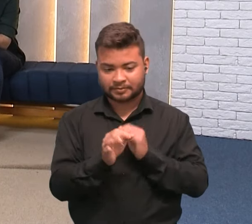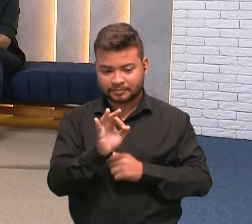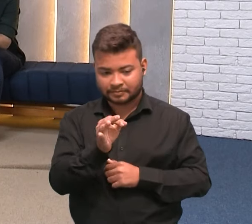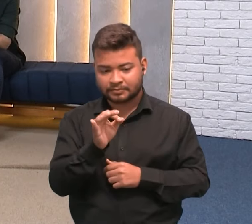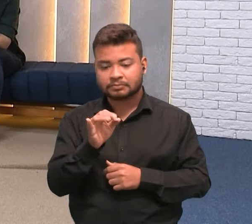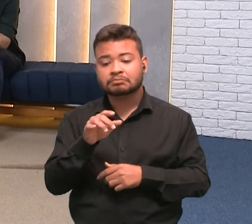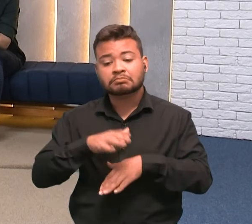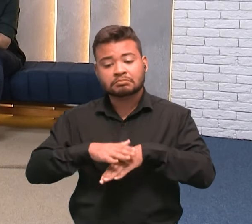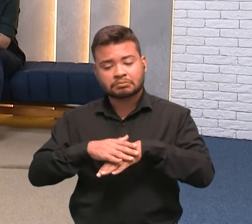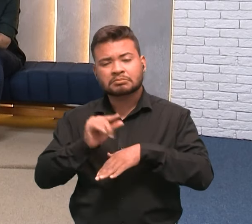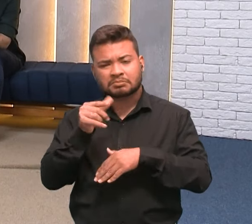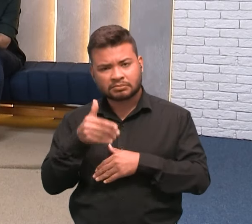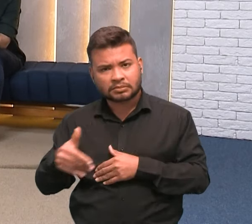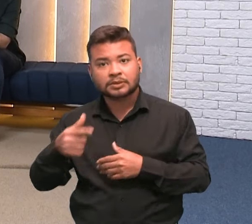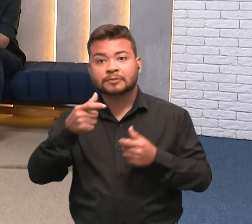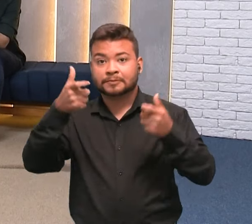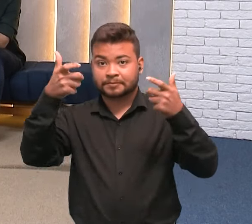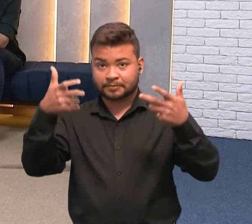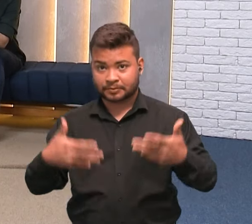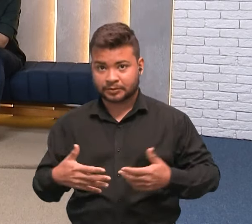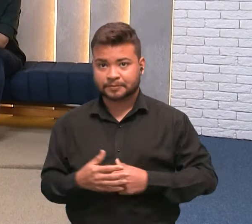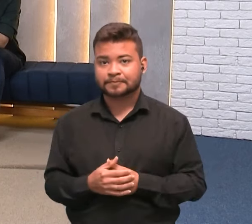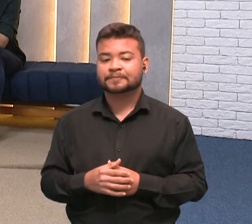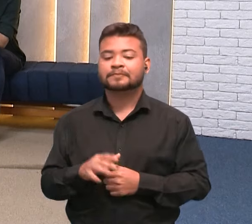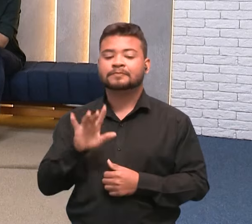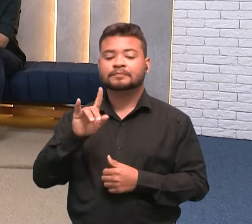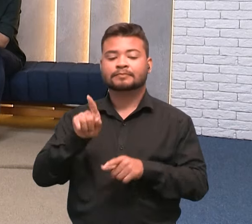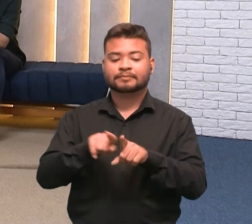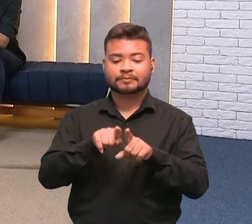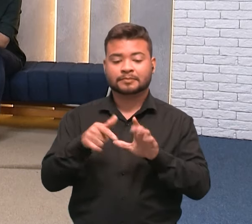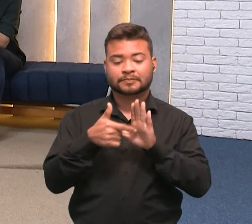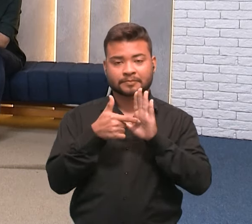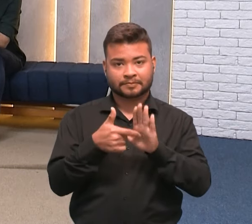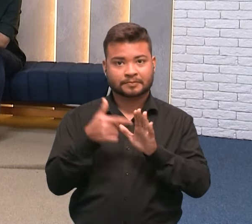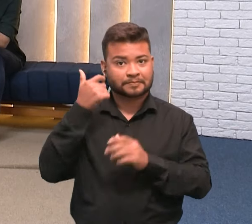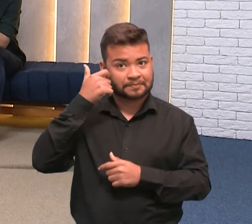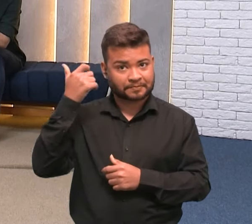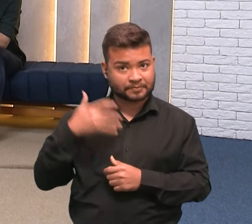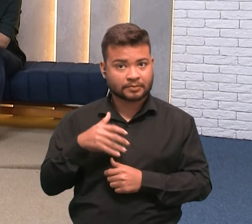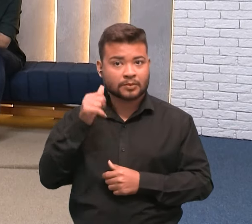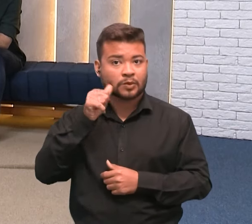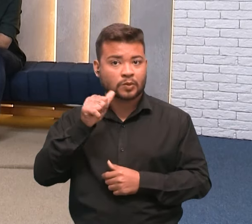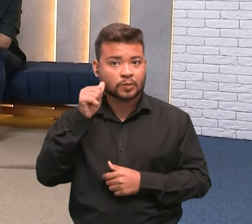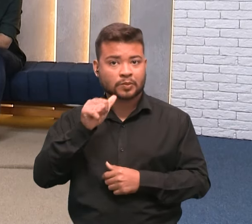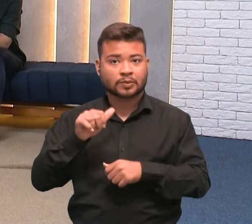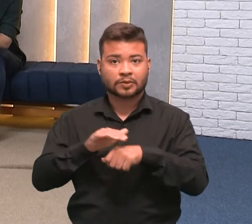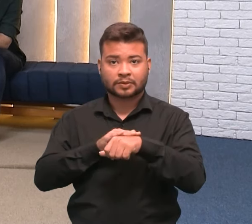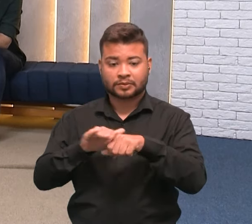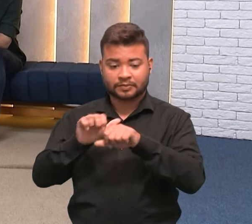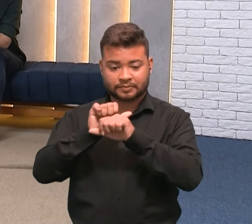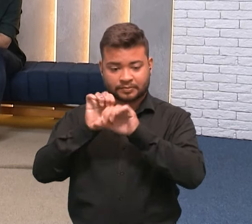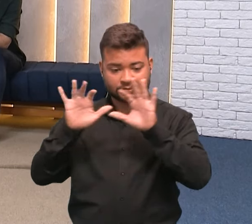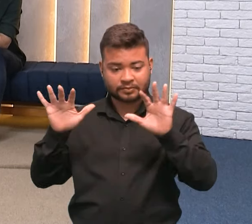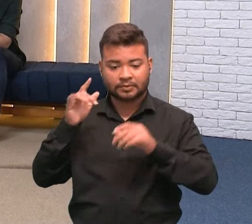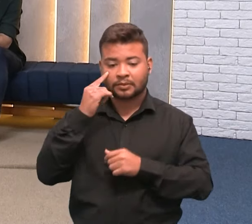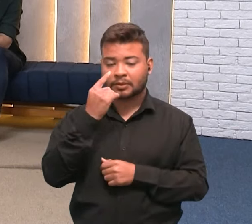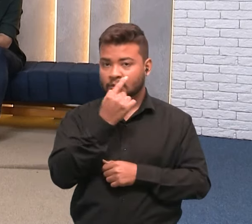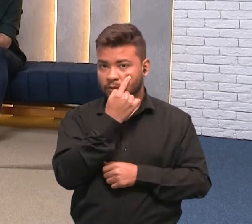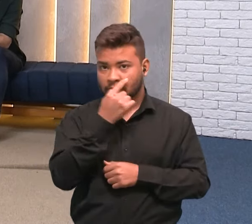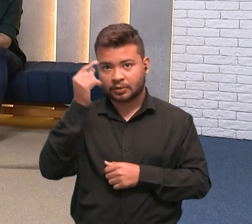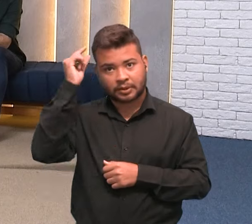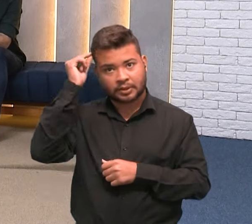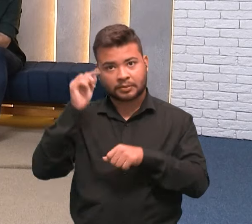Conta para a gente daqui a pouquinho, mas antes disso eu apresento ela. Ela se descreve como uma mulher clara, com olhos e cabelos